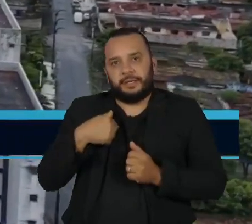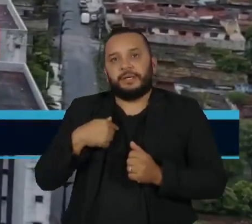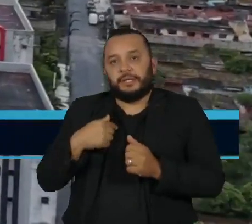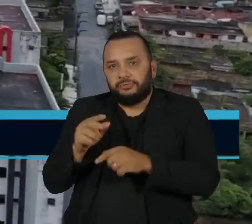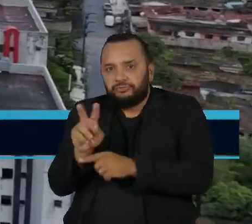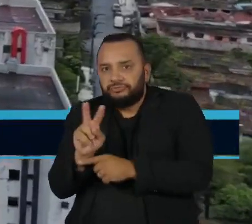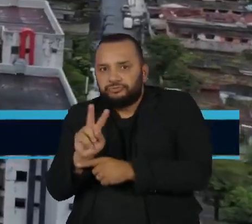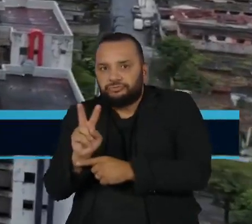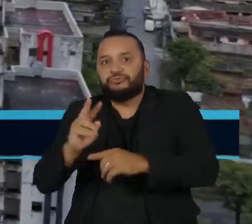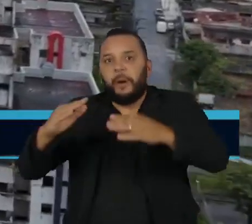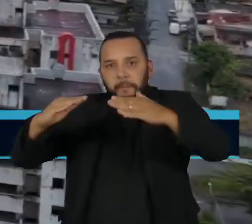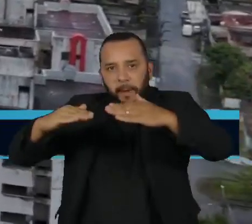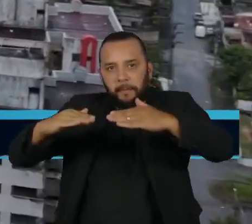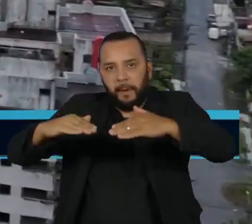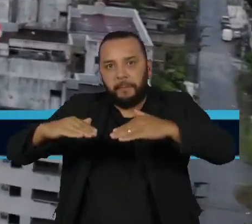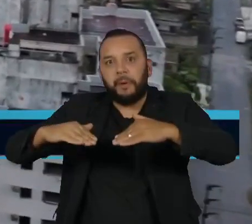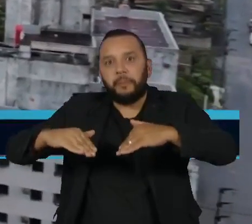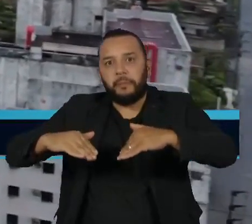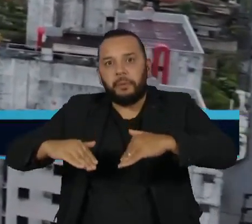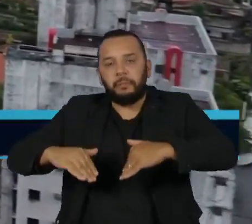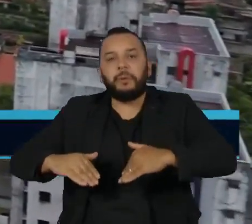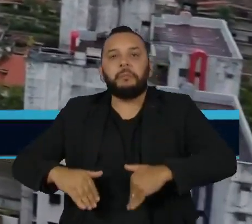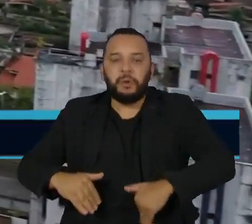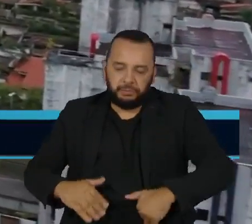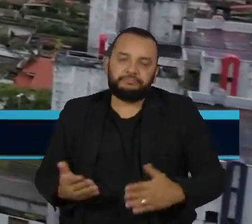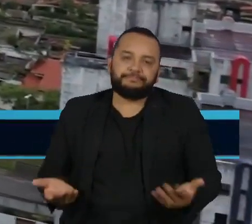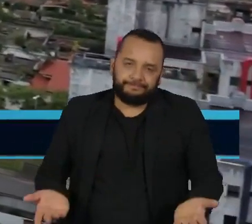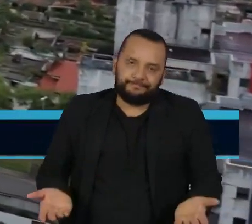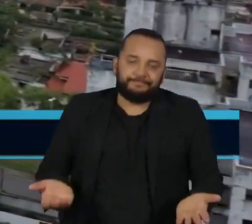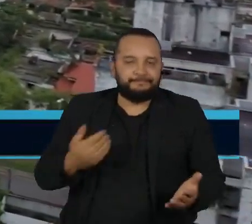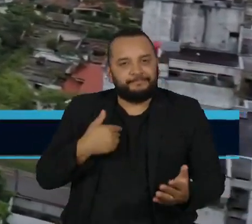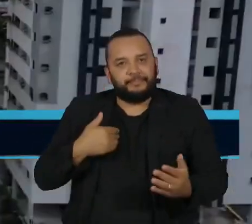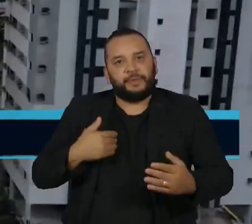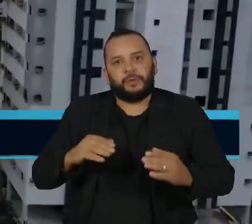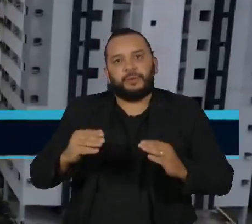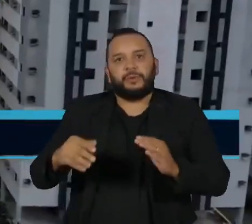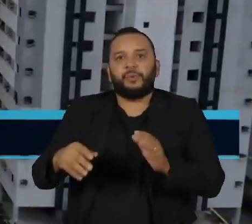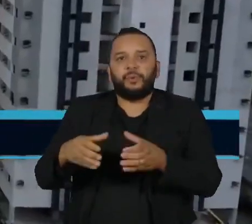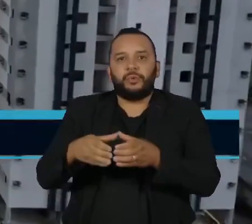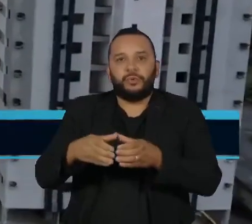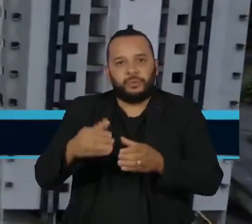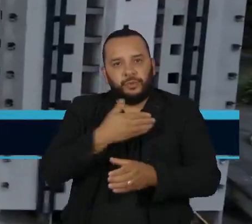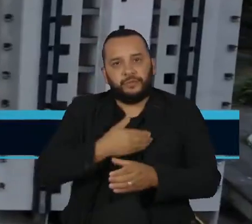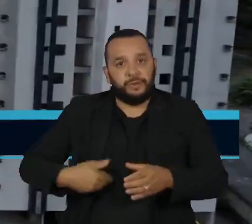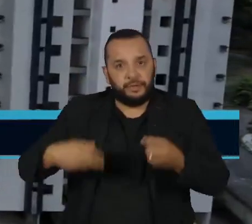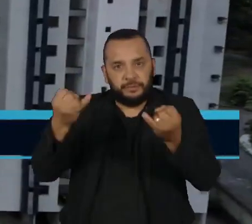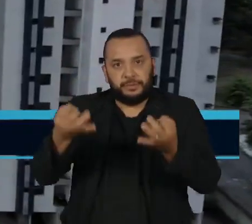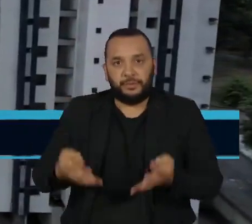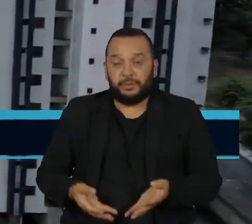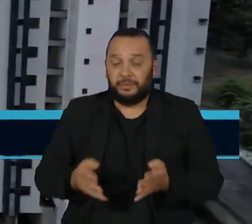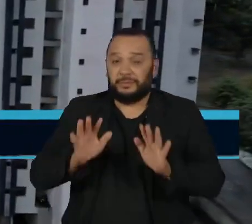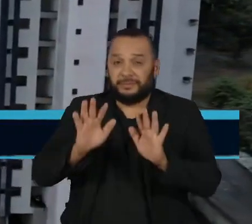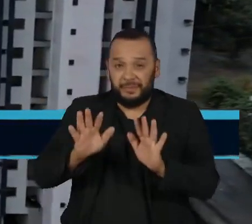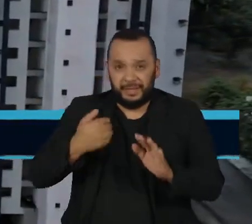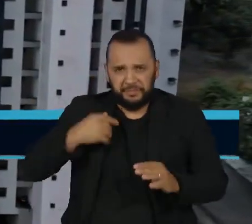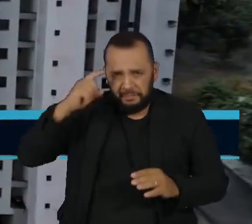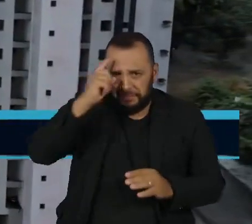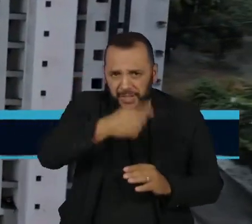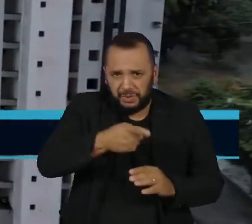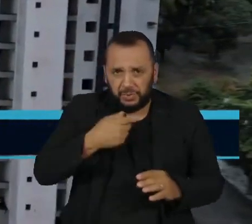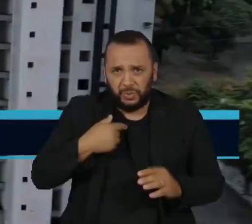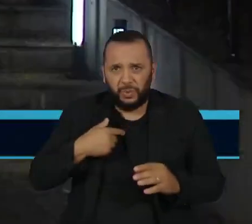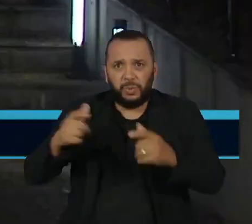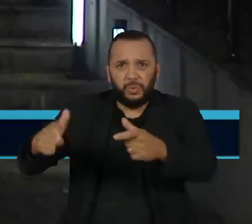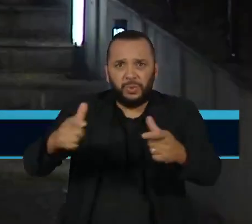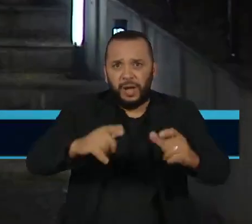monitora o risco de desabamento da mina, ainda de acordo com a Defesa Civil. Apesar disso, não há ordem para a desocupação